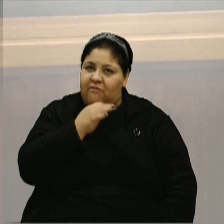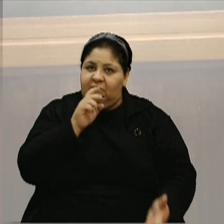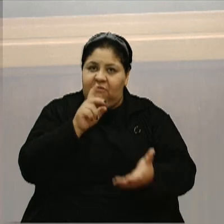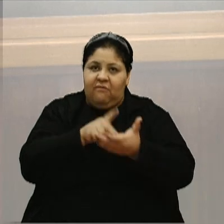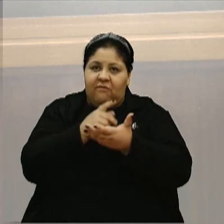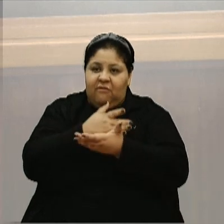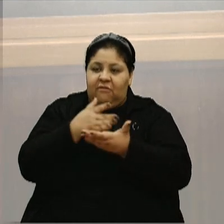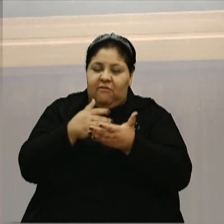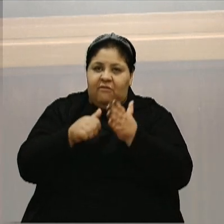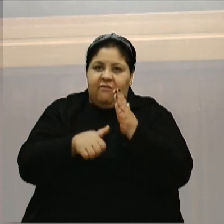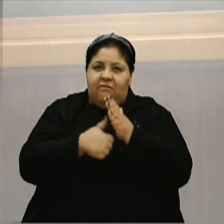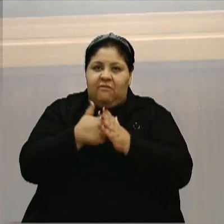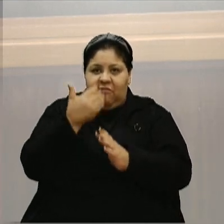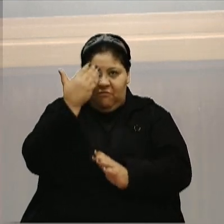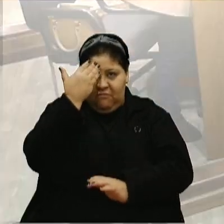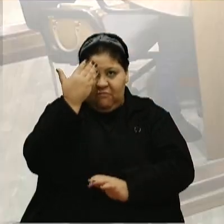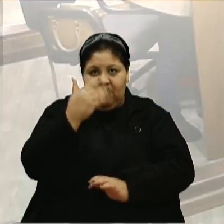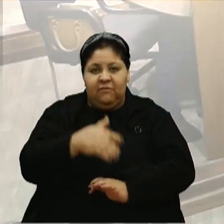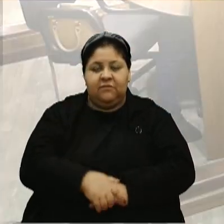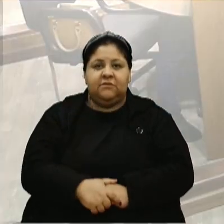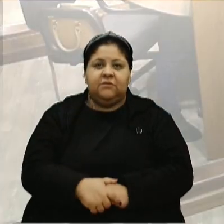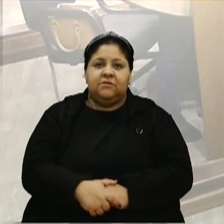fato, comece a melhorar. Muito obrigada.